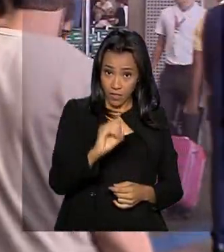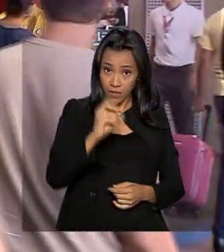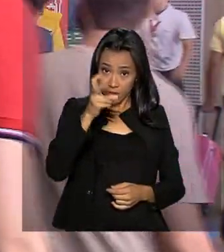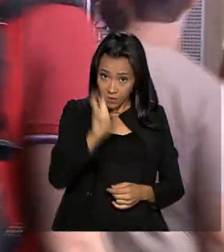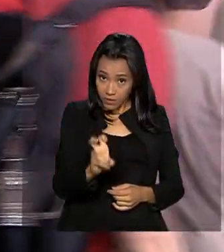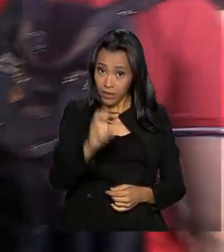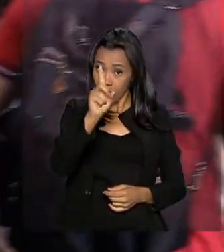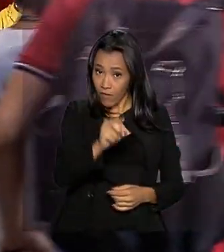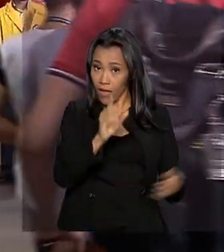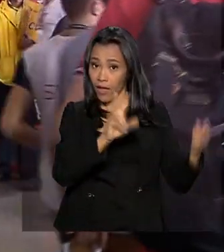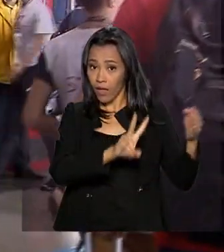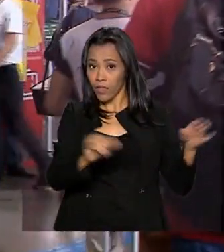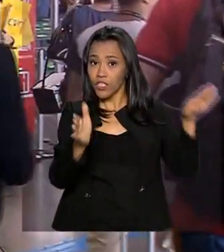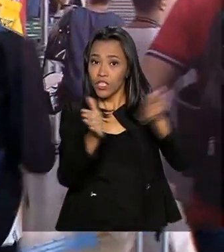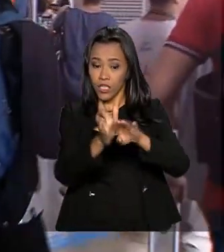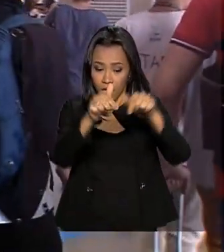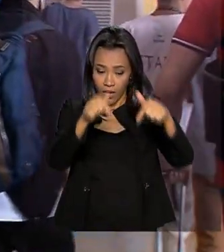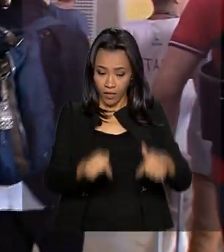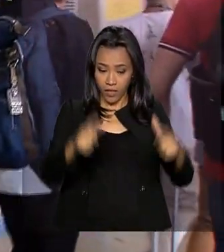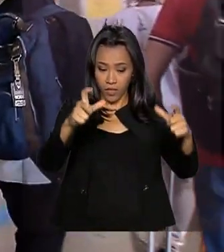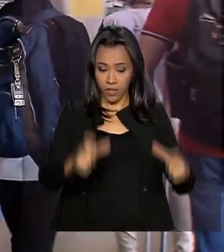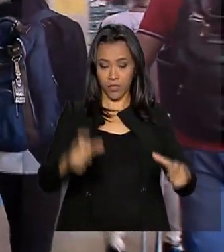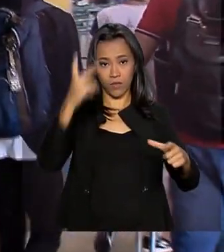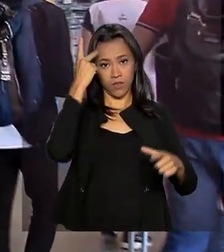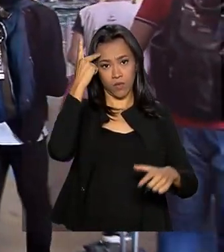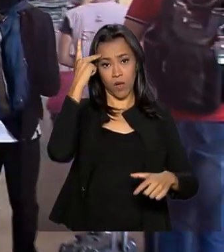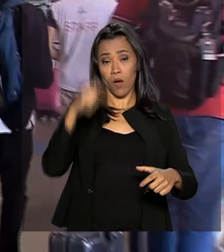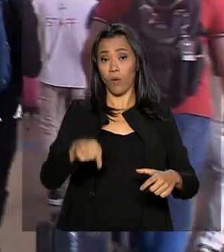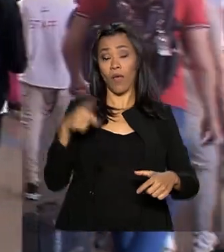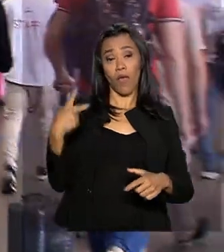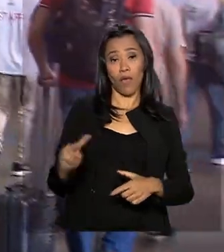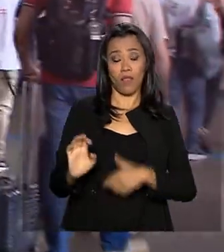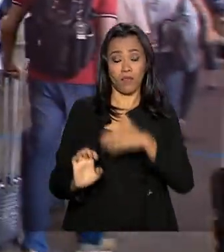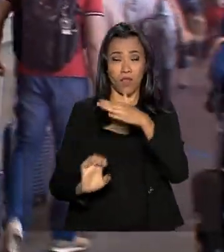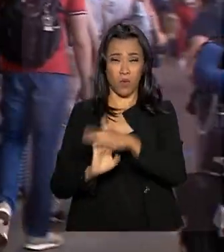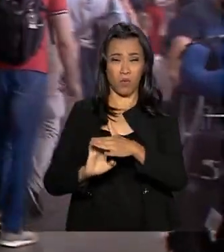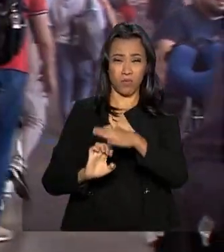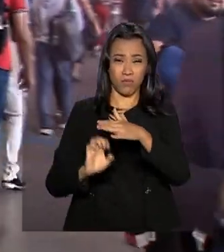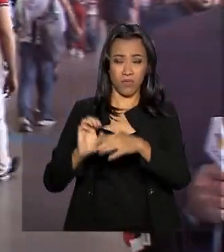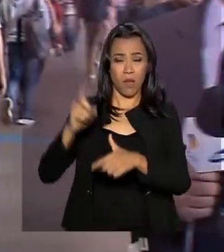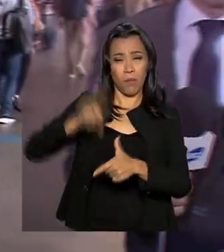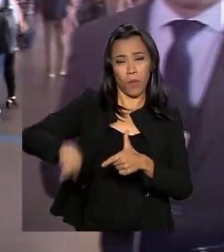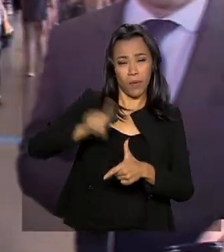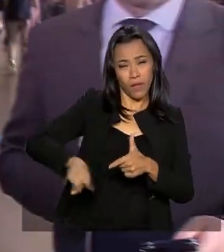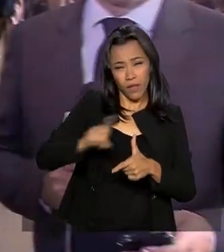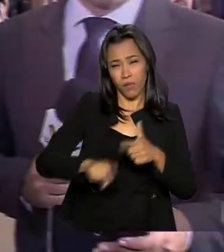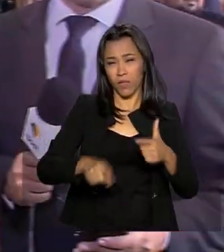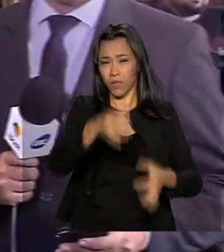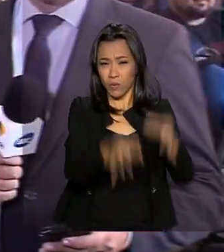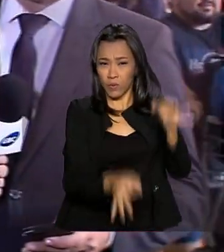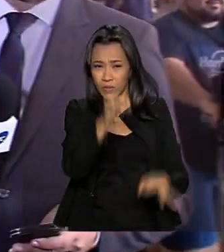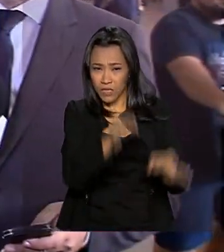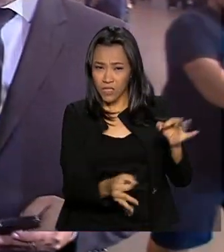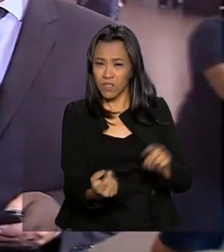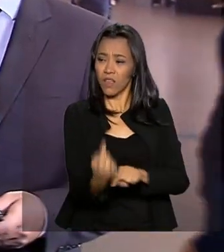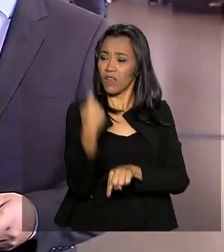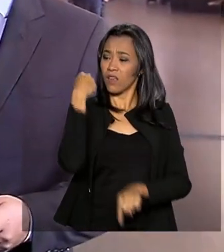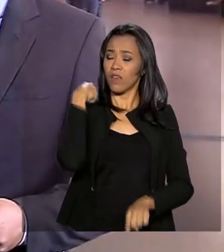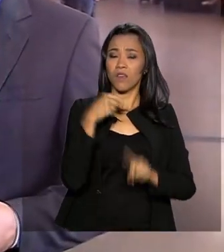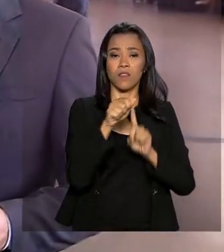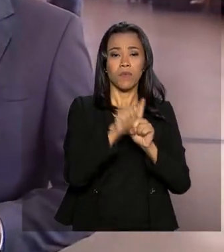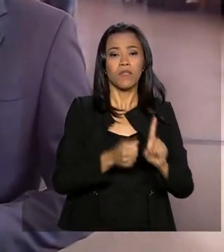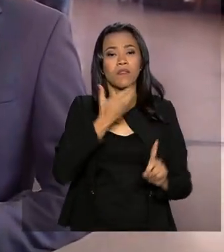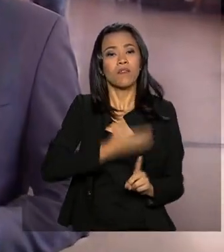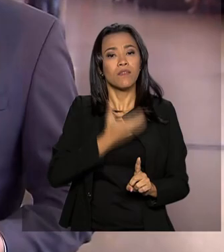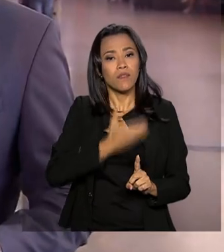aeroporto aqui de Guarulhos. A Avianca passa por um processo de recuperação judicial desde dezembro do ano passado e